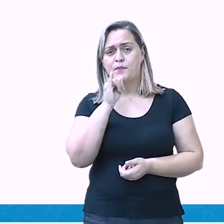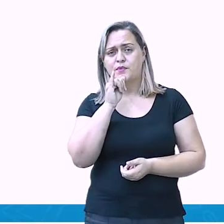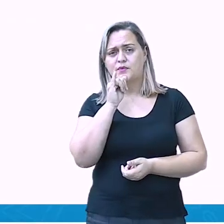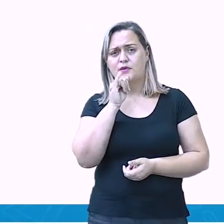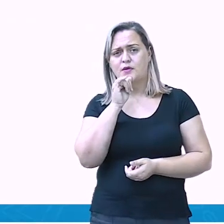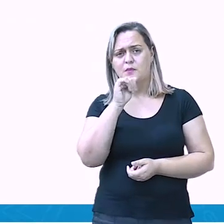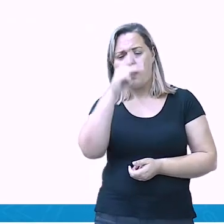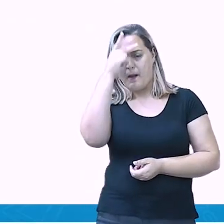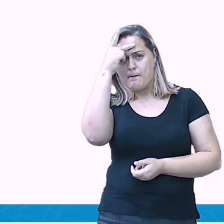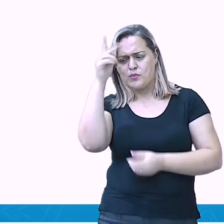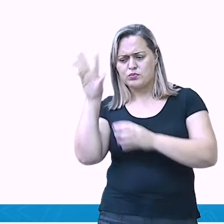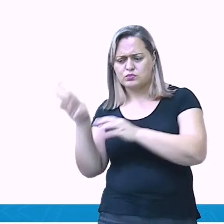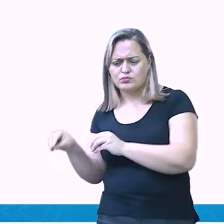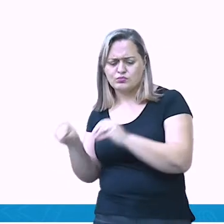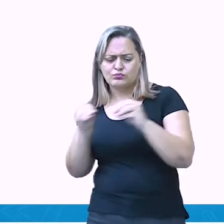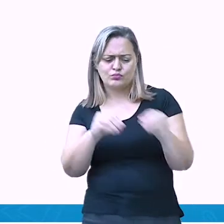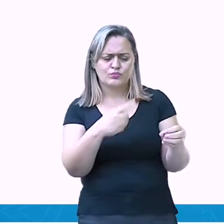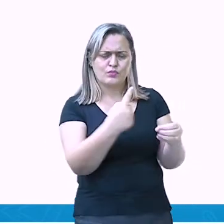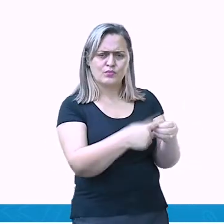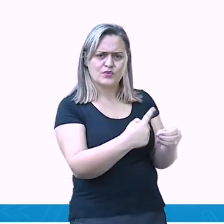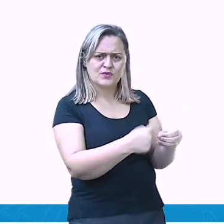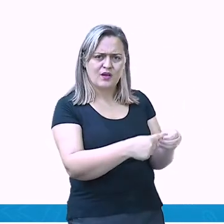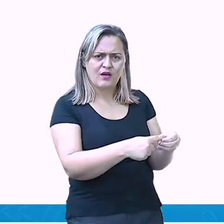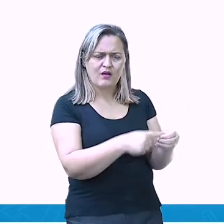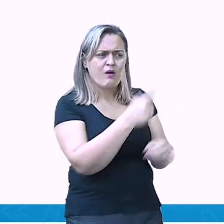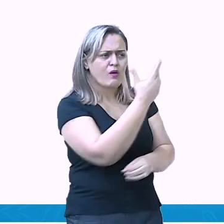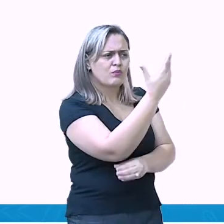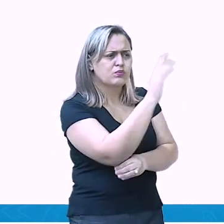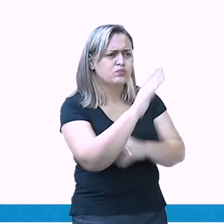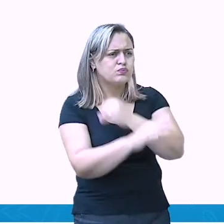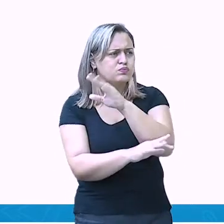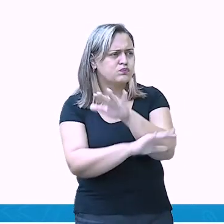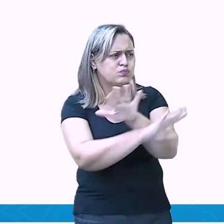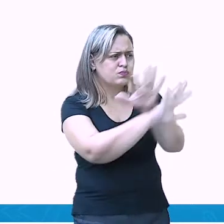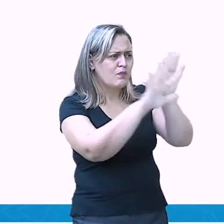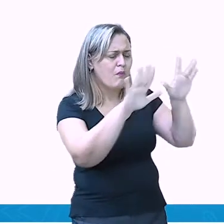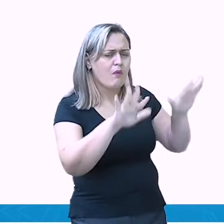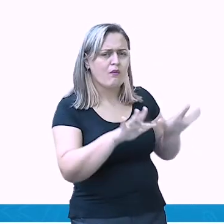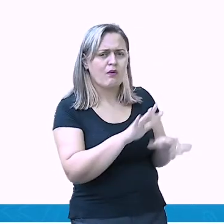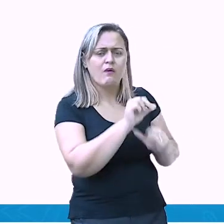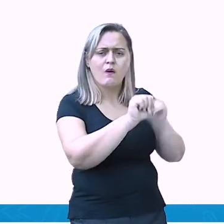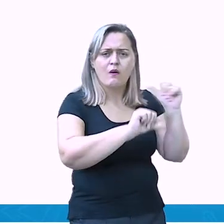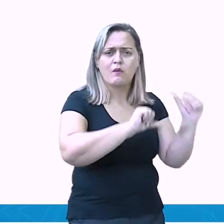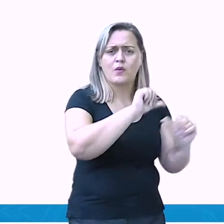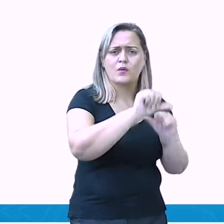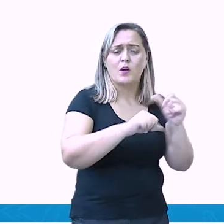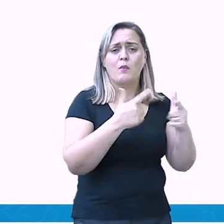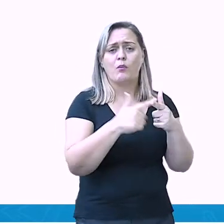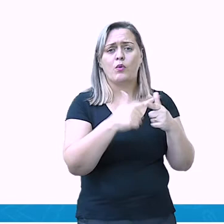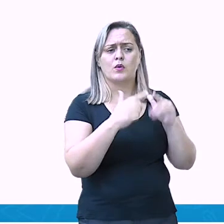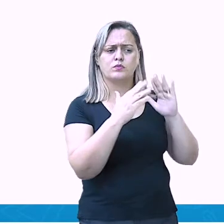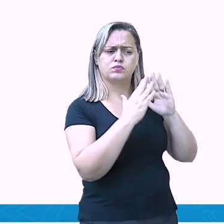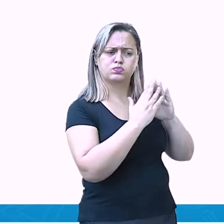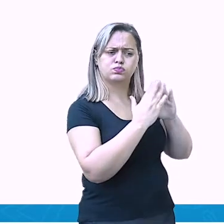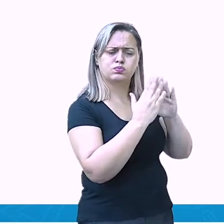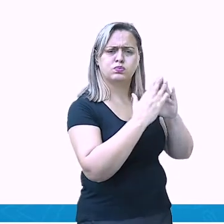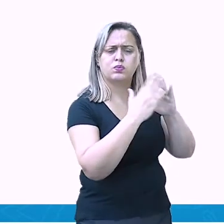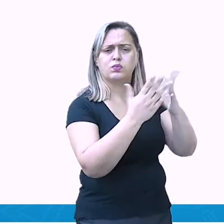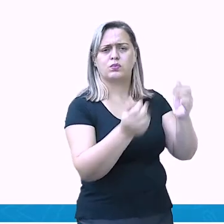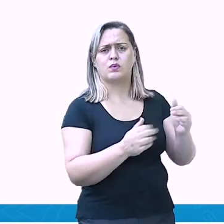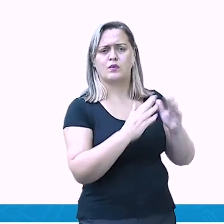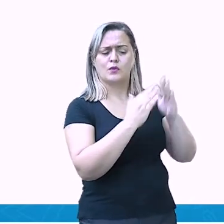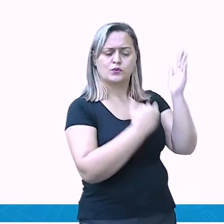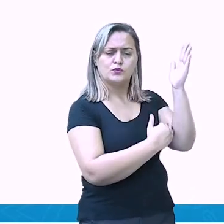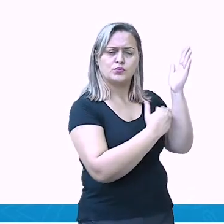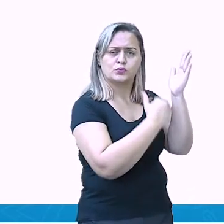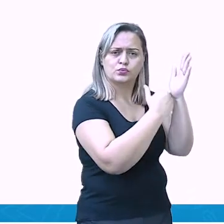mudanças com a construção de mais moradias, prédios comerciais, indústrias, escolas,